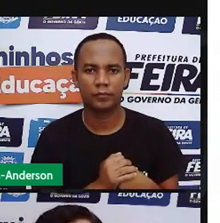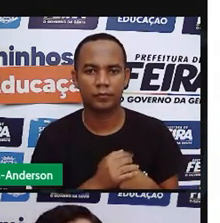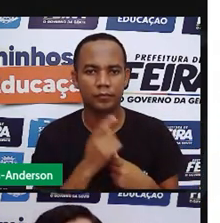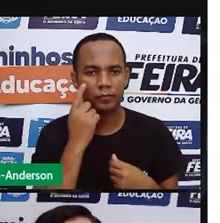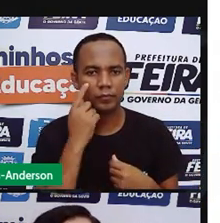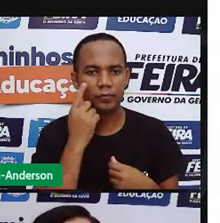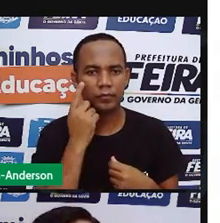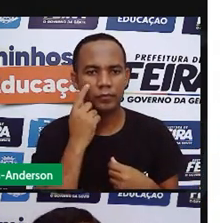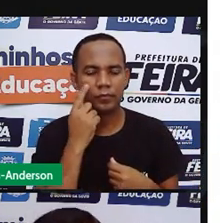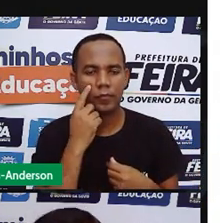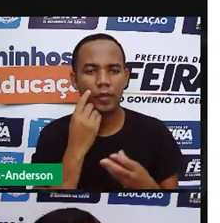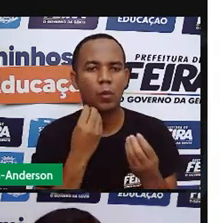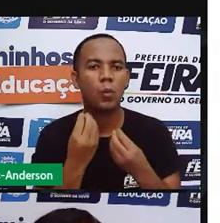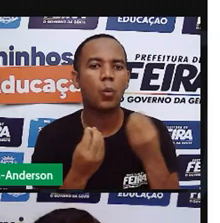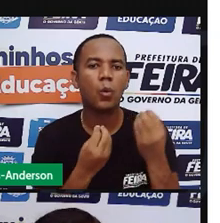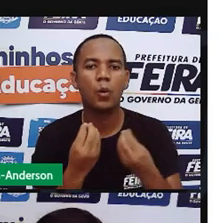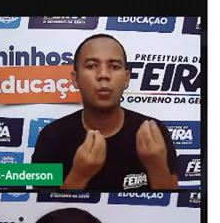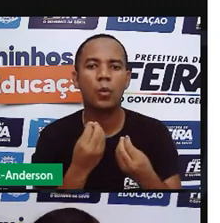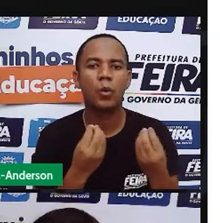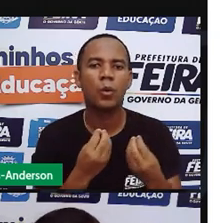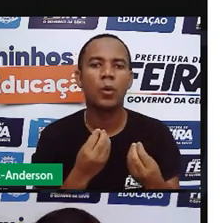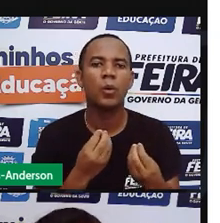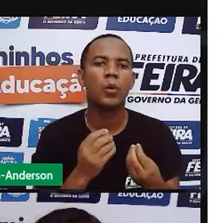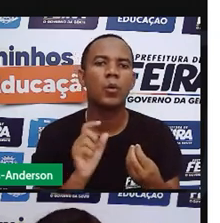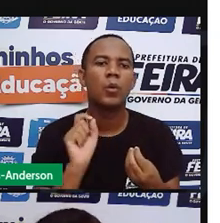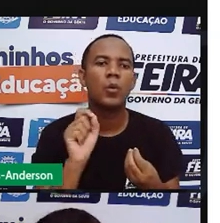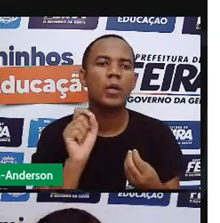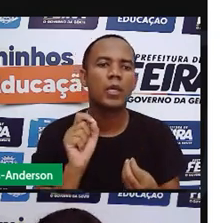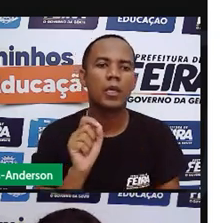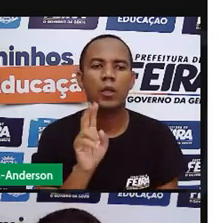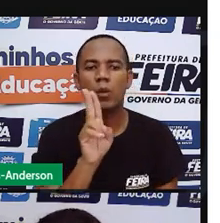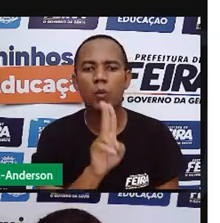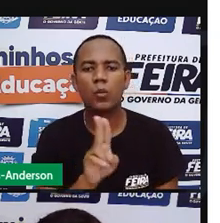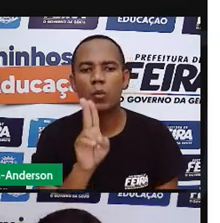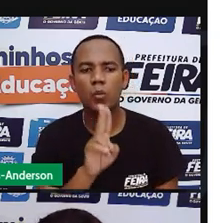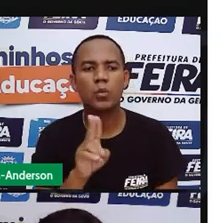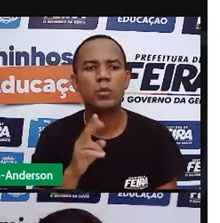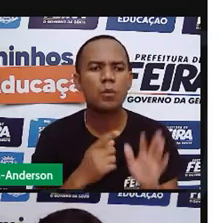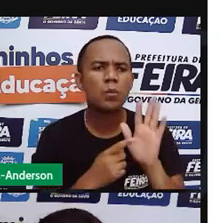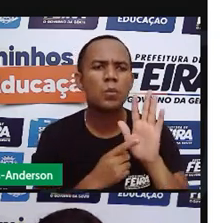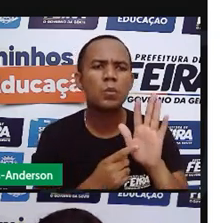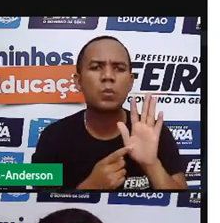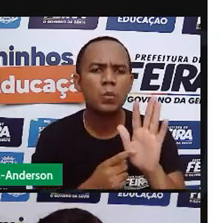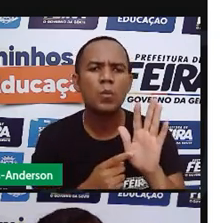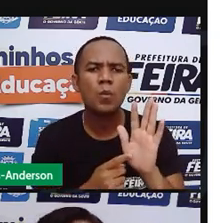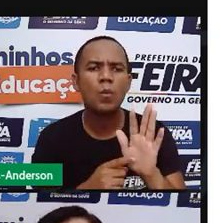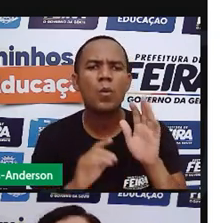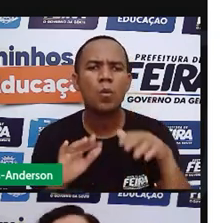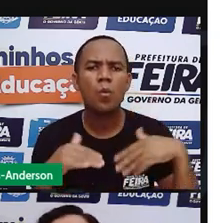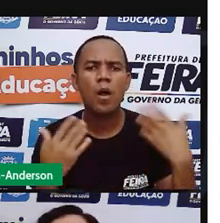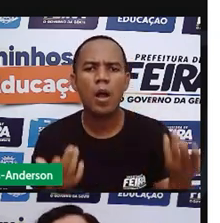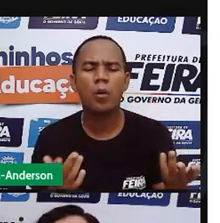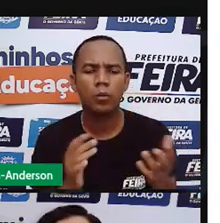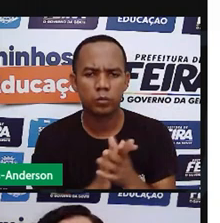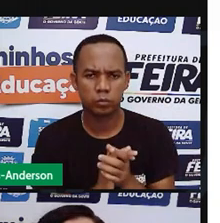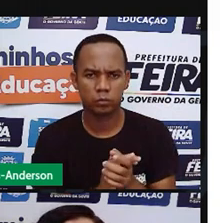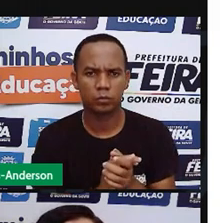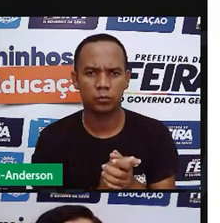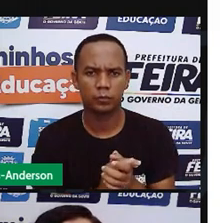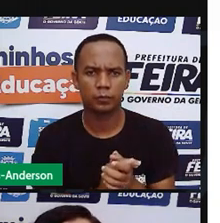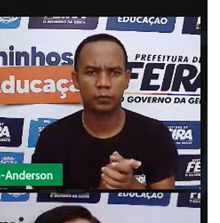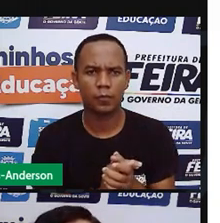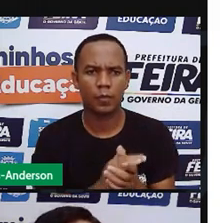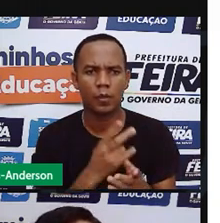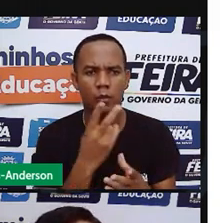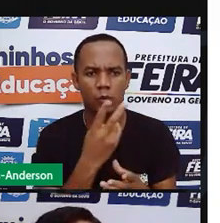Modalidades. As modalidades são as formas, os modos que são apresentados e que são praticados. bem? Então, quais são as